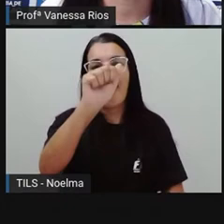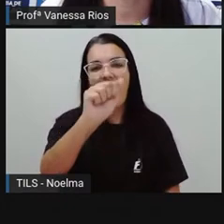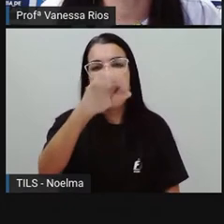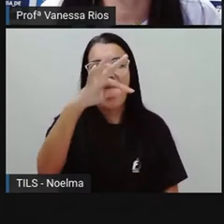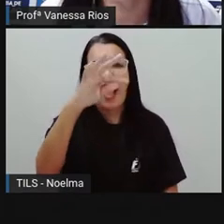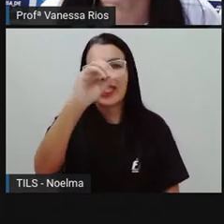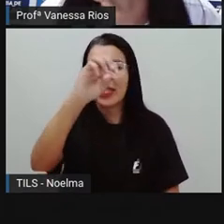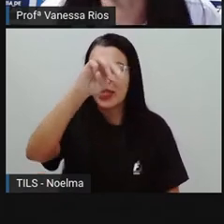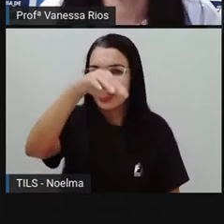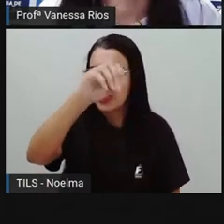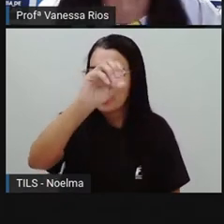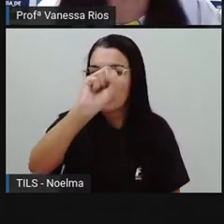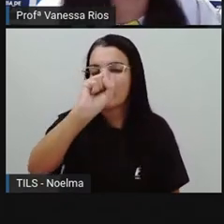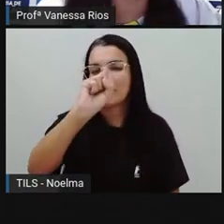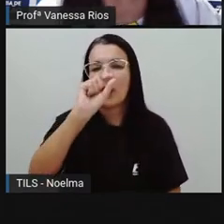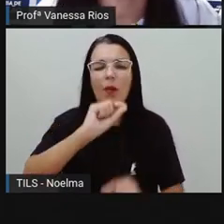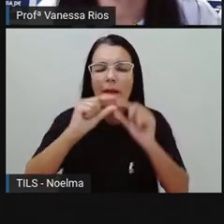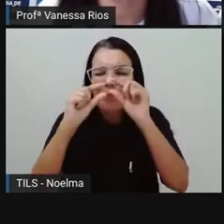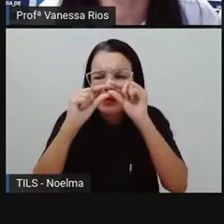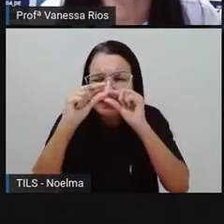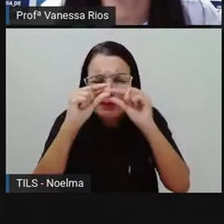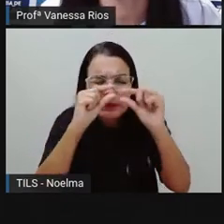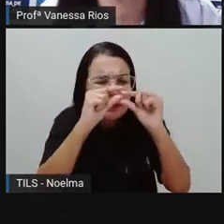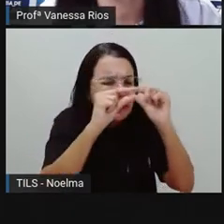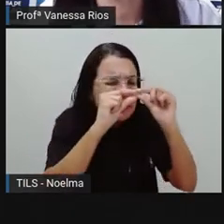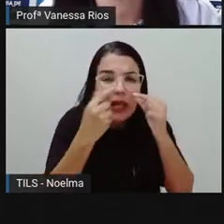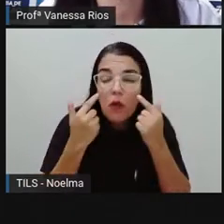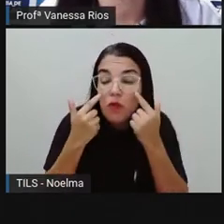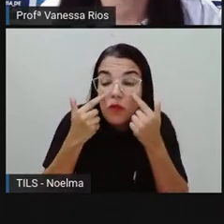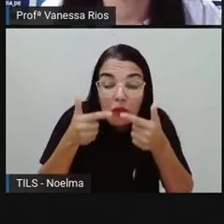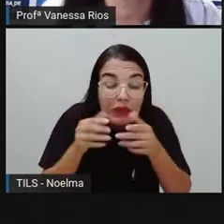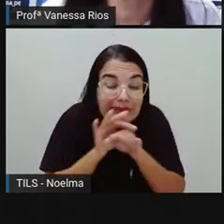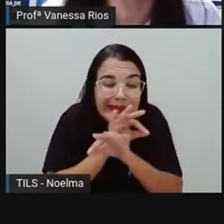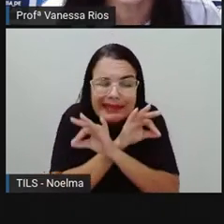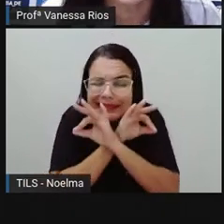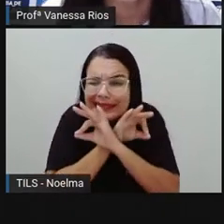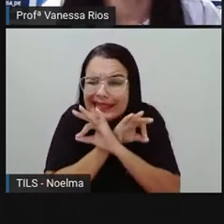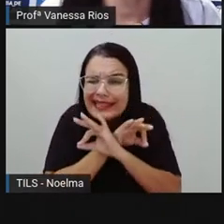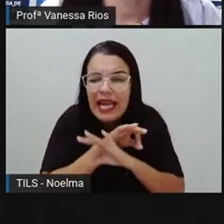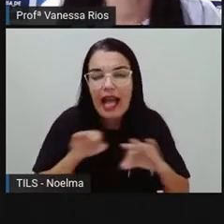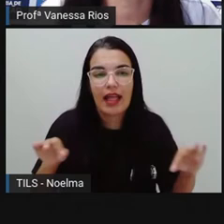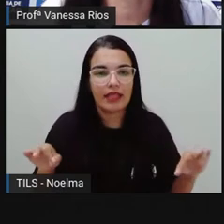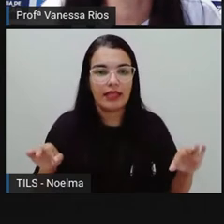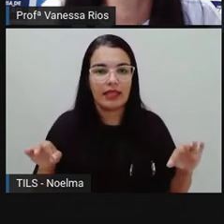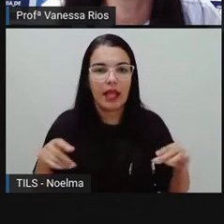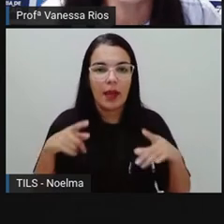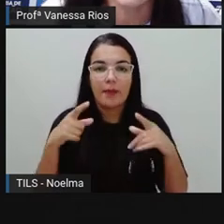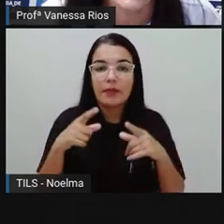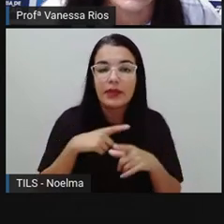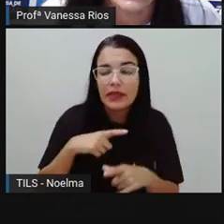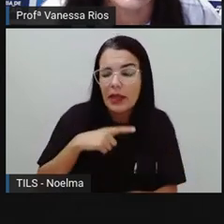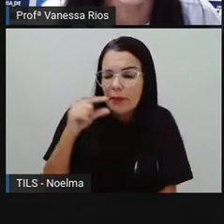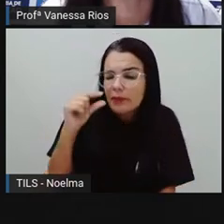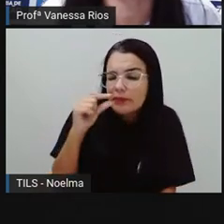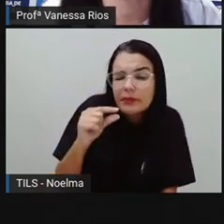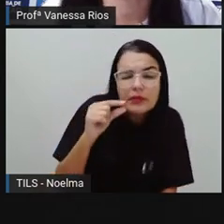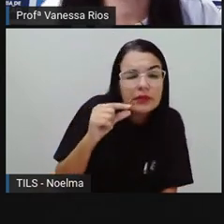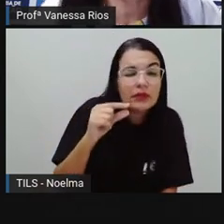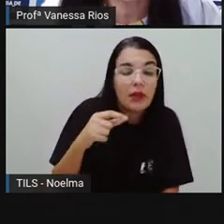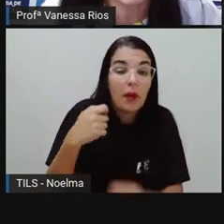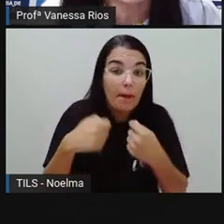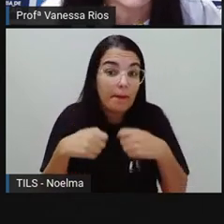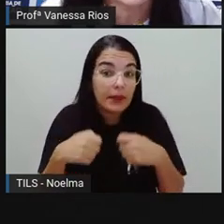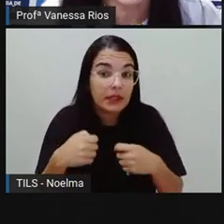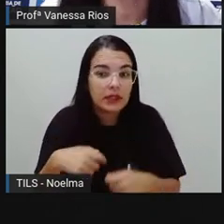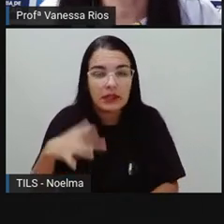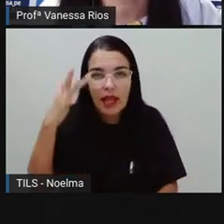partículas. A gente não consegue enxergar os átomos aí a olho nu. Eles são tão pequenos que, para você